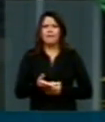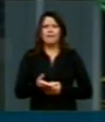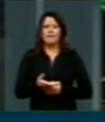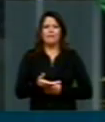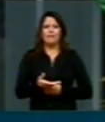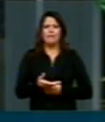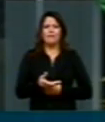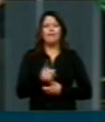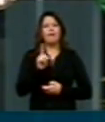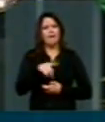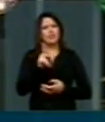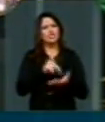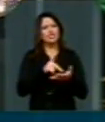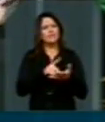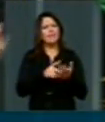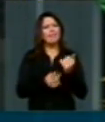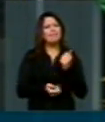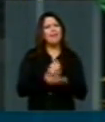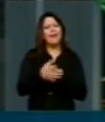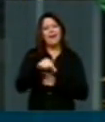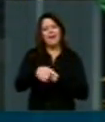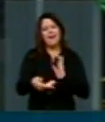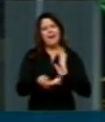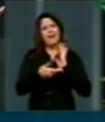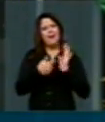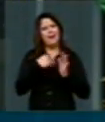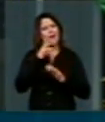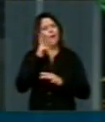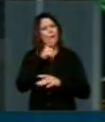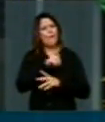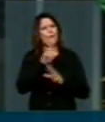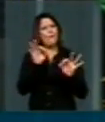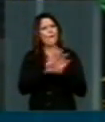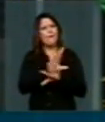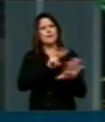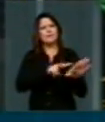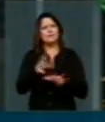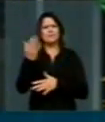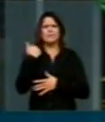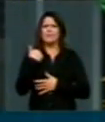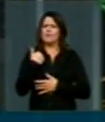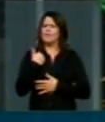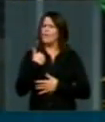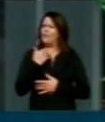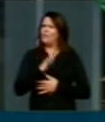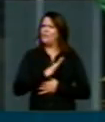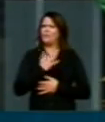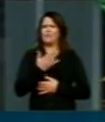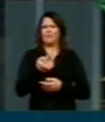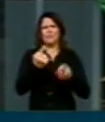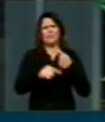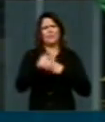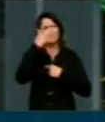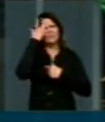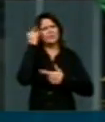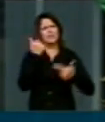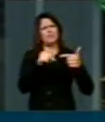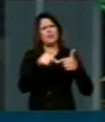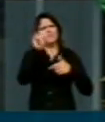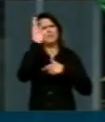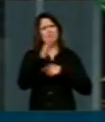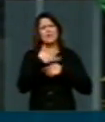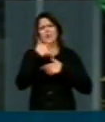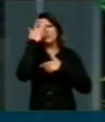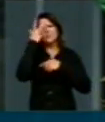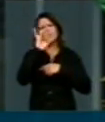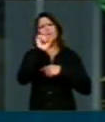Esse foi o ato benevolente que essa casa aqui concluiu a semana passada. Um crime contra trabalhador brasileiro. Eu não sei que